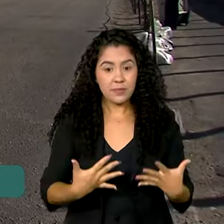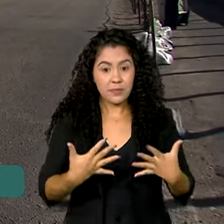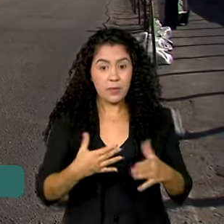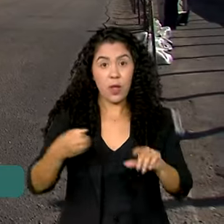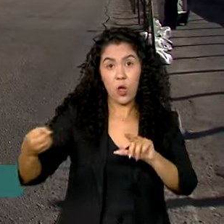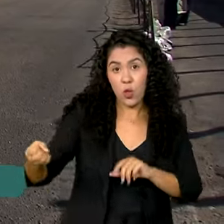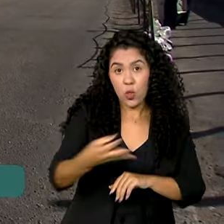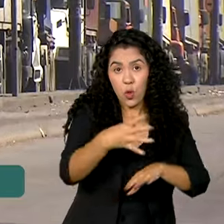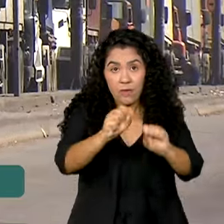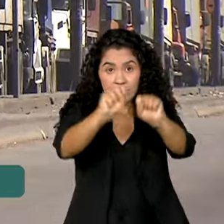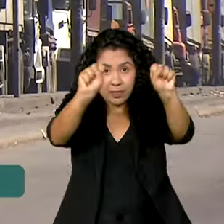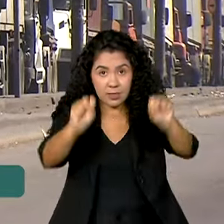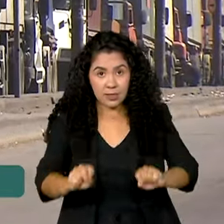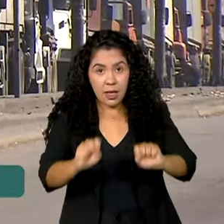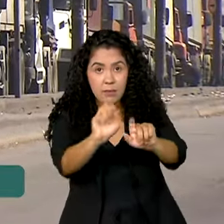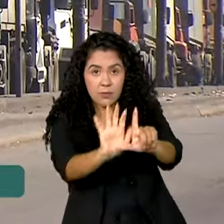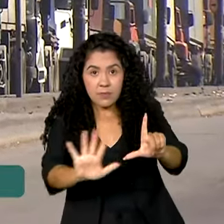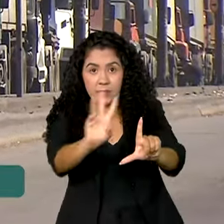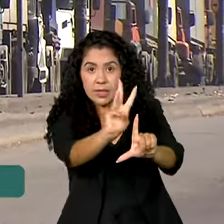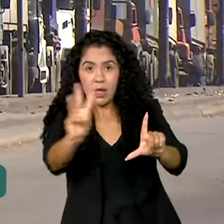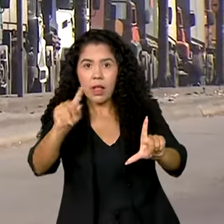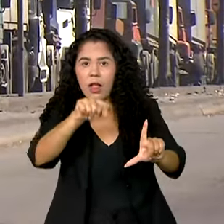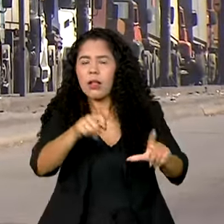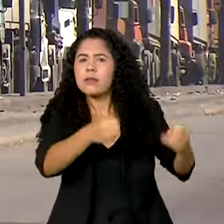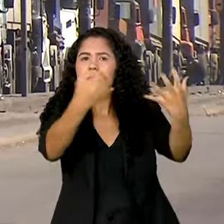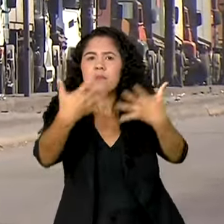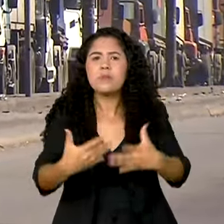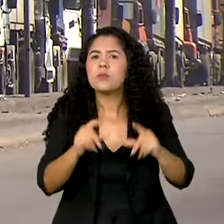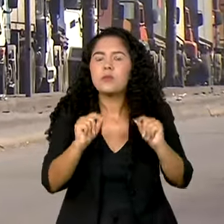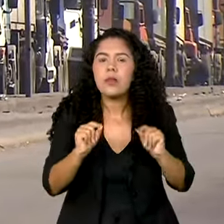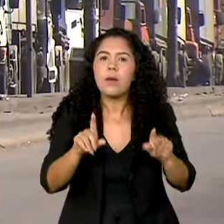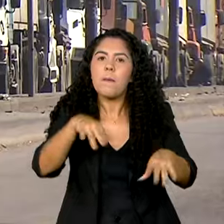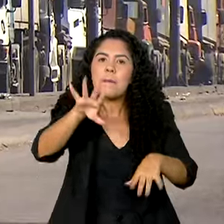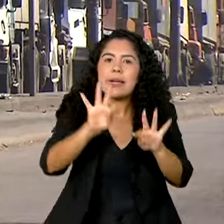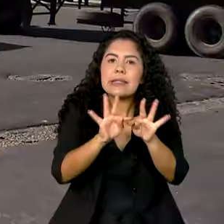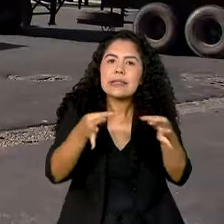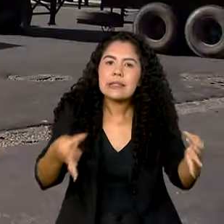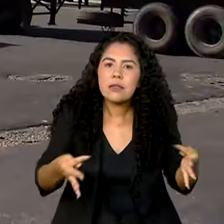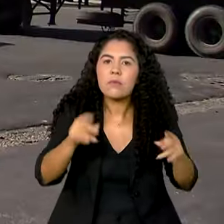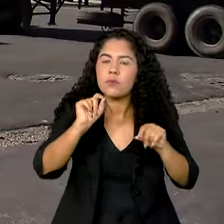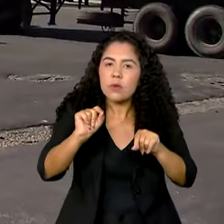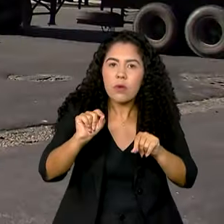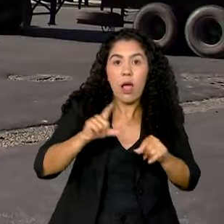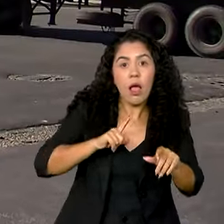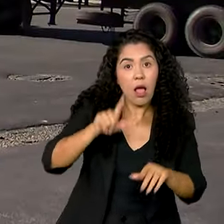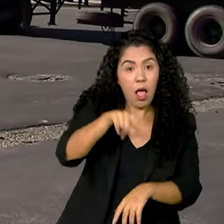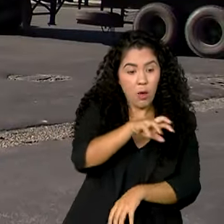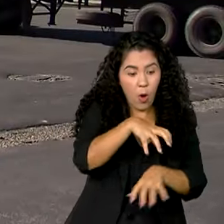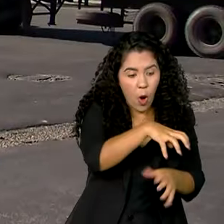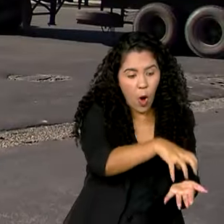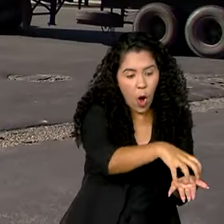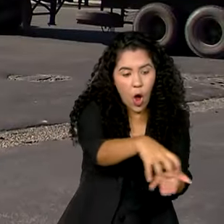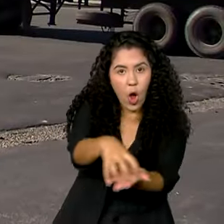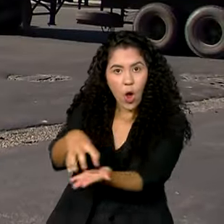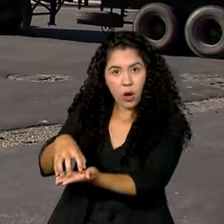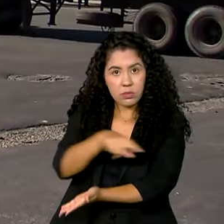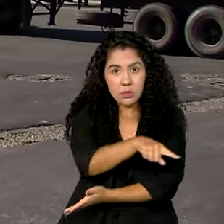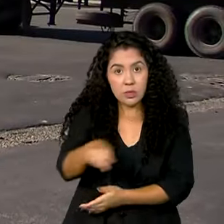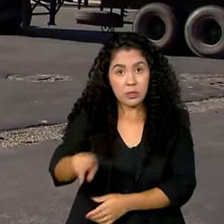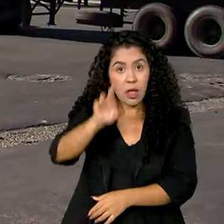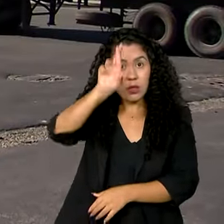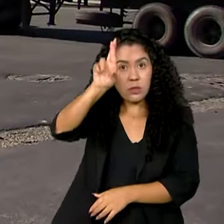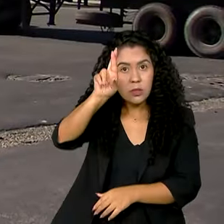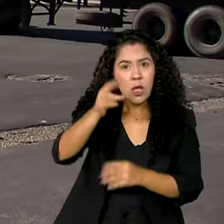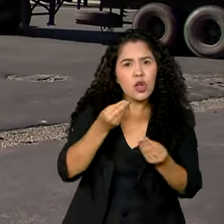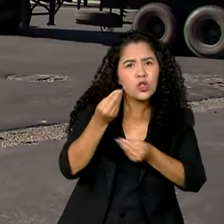chamado de Portal Único, simplifica a atuação dos órgãos governamentais responsáveis pelos processos de exportação